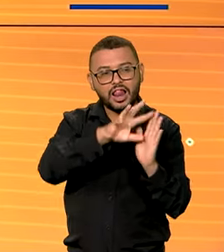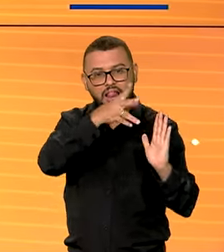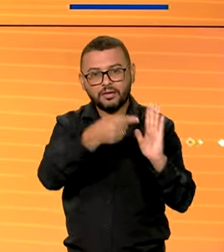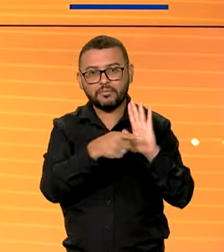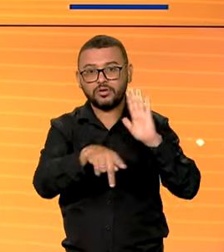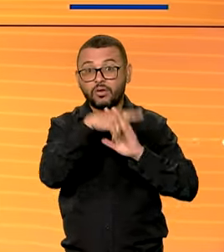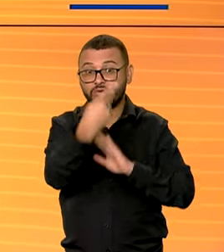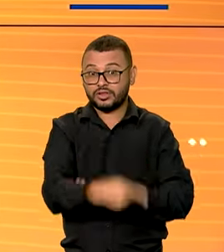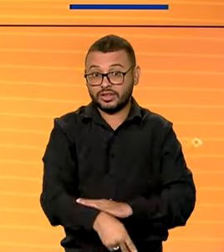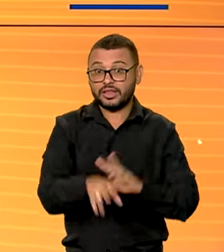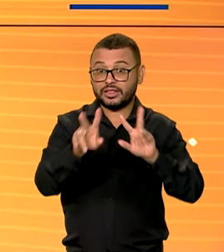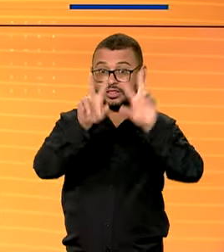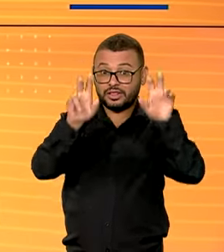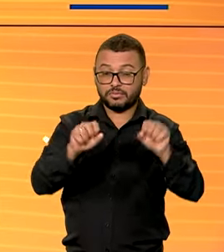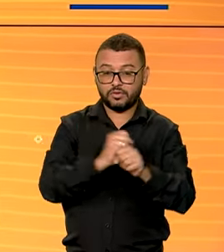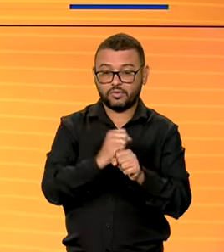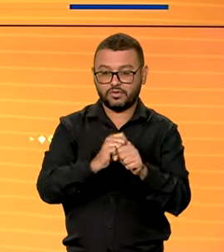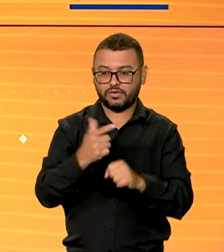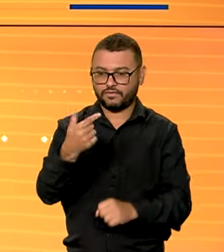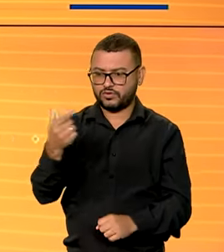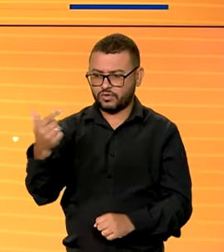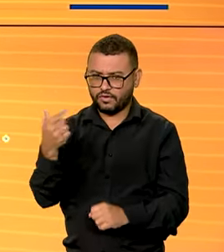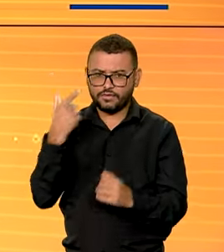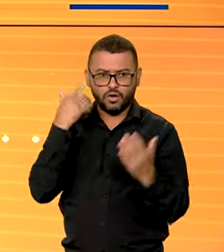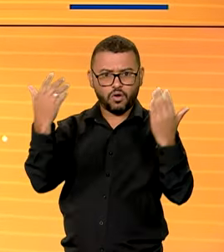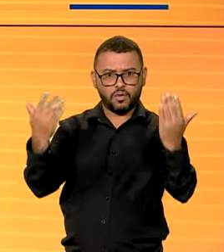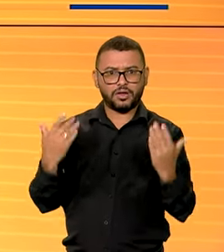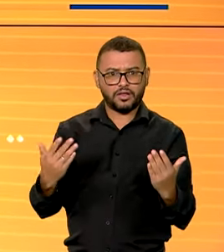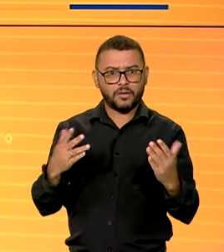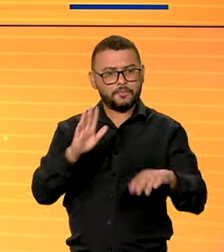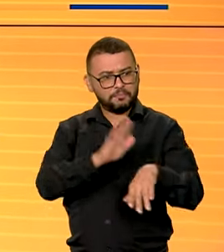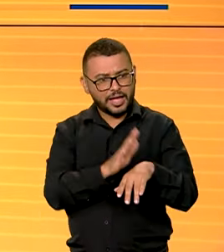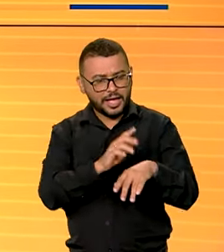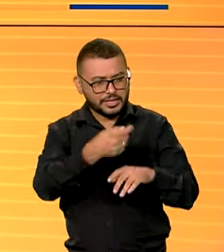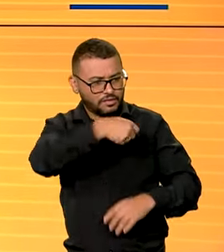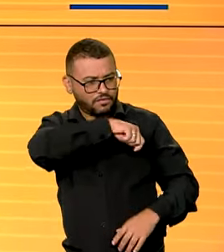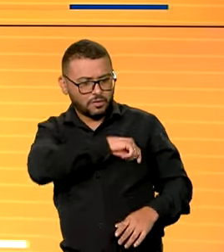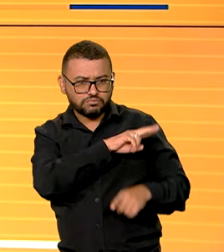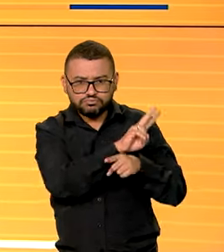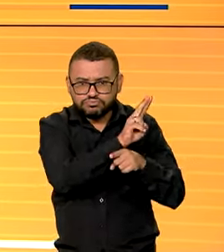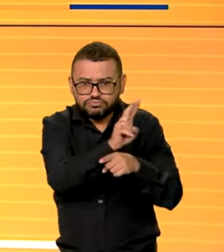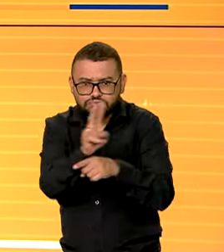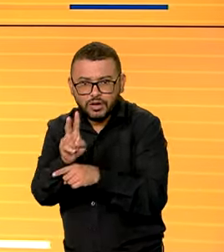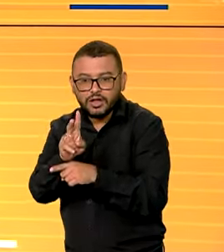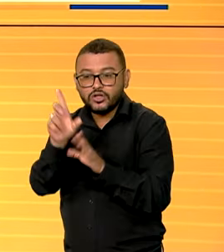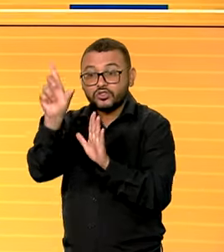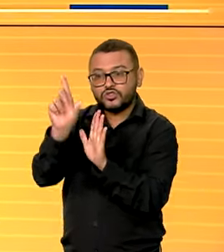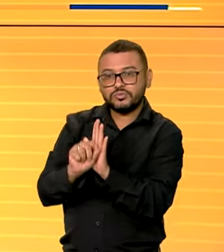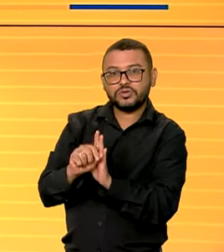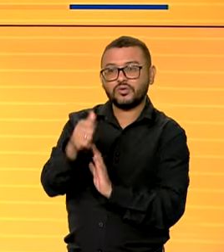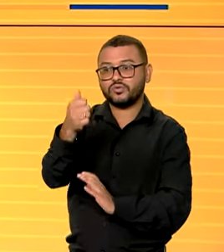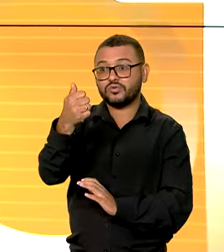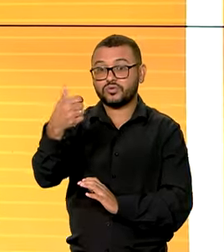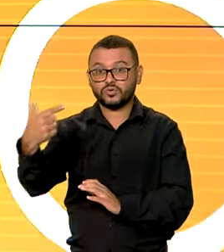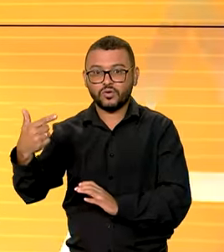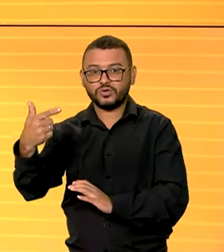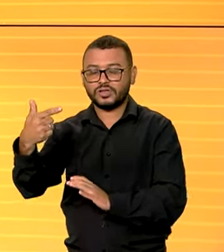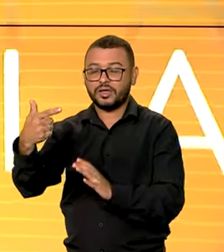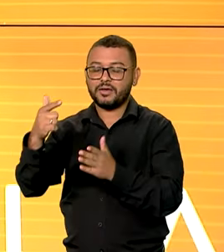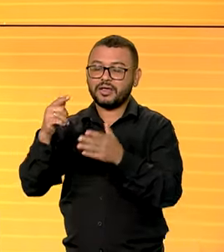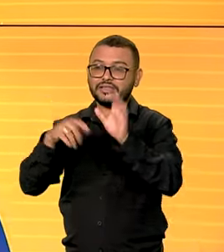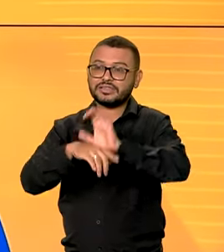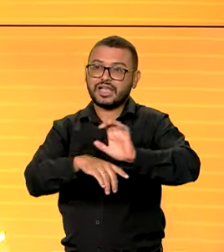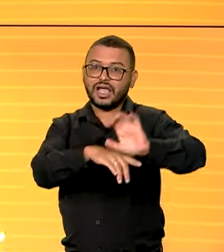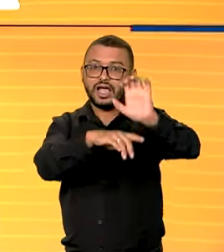em relação a 2022. E o reforço na fiscalização contribuiu para essa queda em 12 dos 17